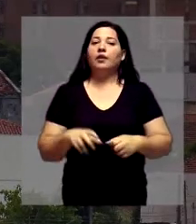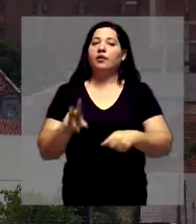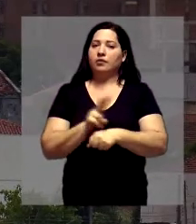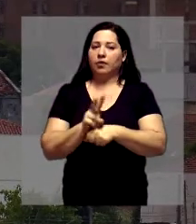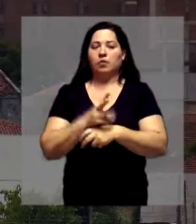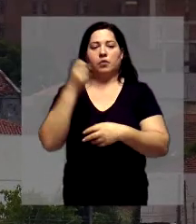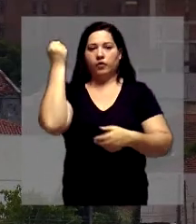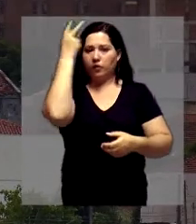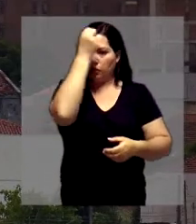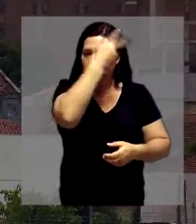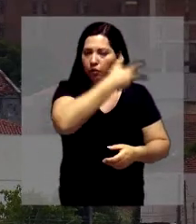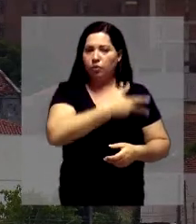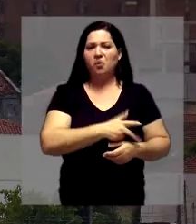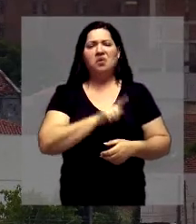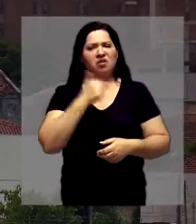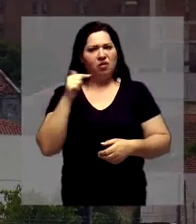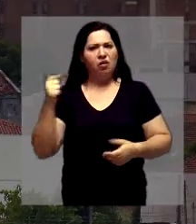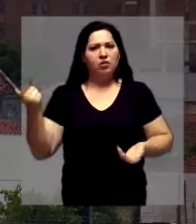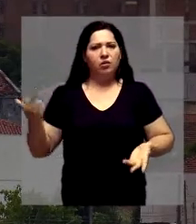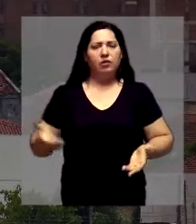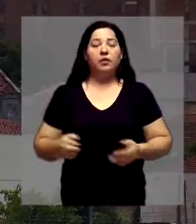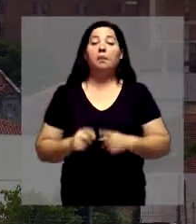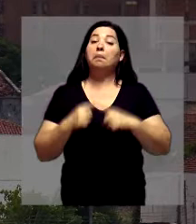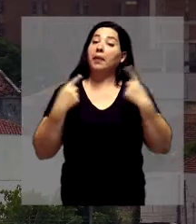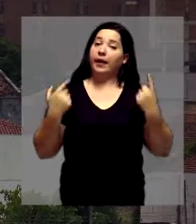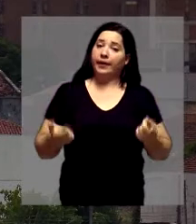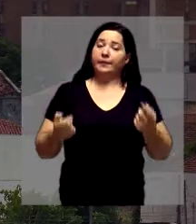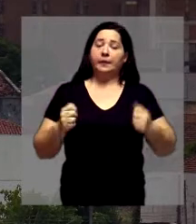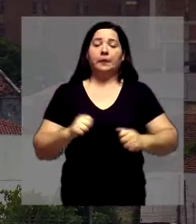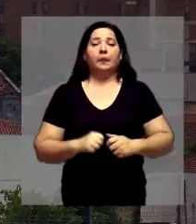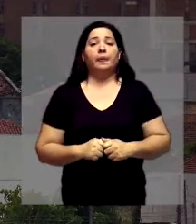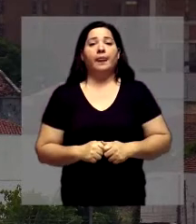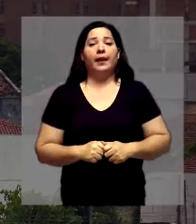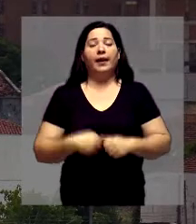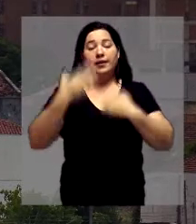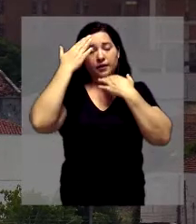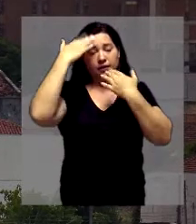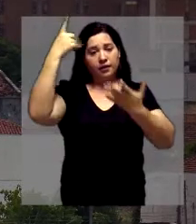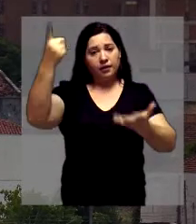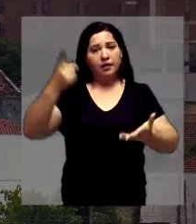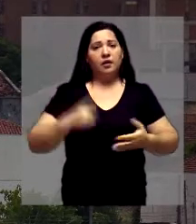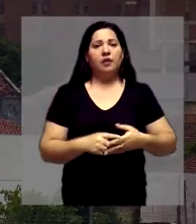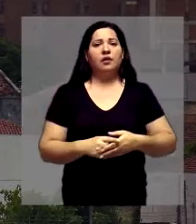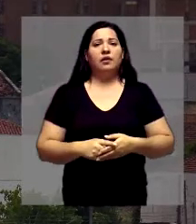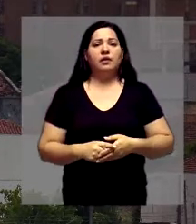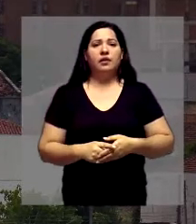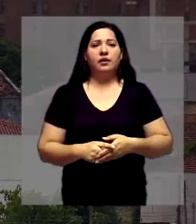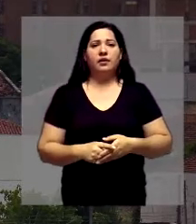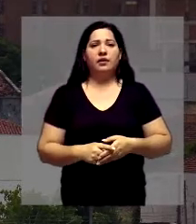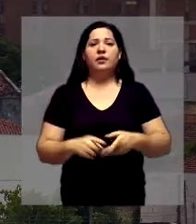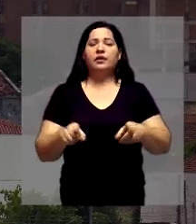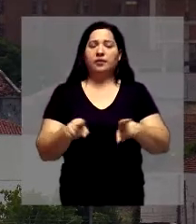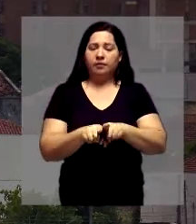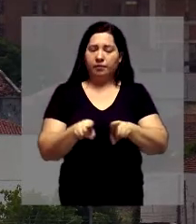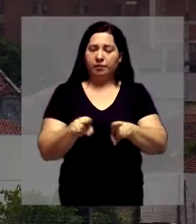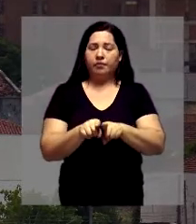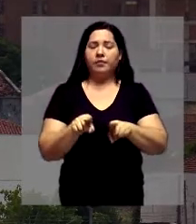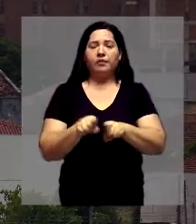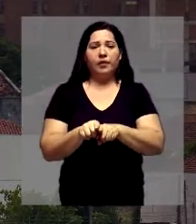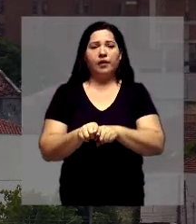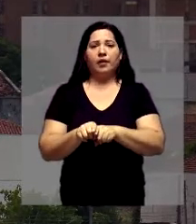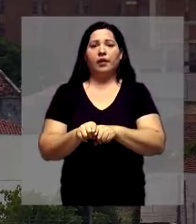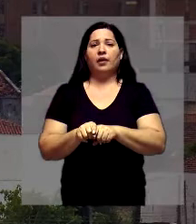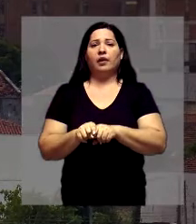executivo, entre outras coisas. Só que assim, como graças a Deus nós elegemos aí o Lucas pra prefeito, pra ter essa mudança,